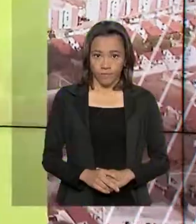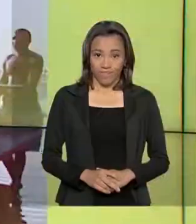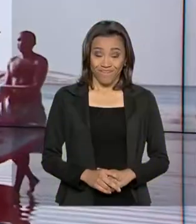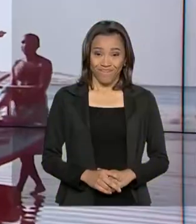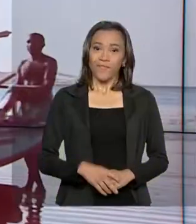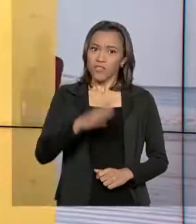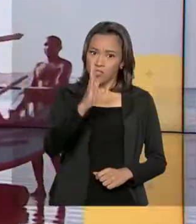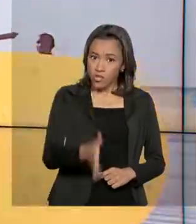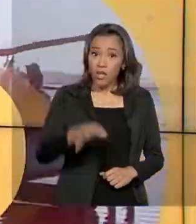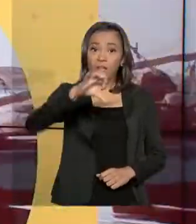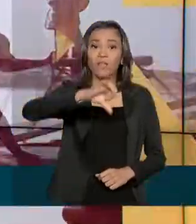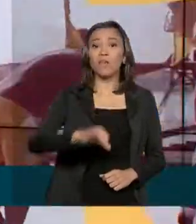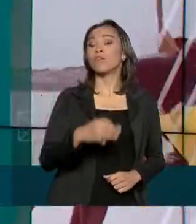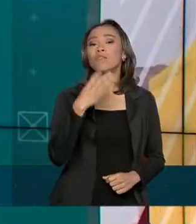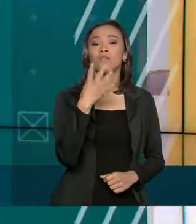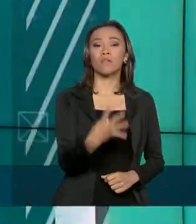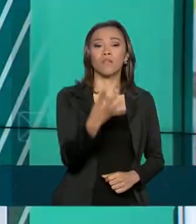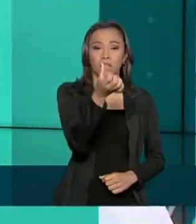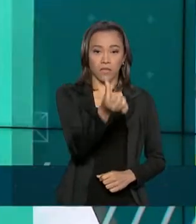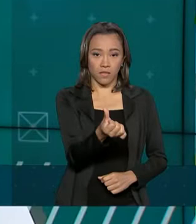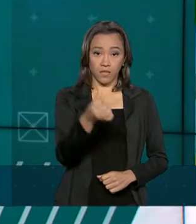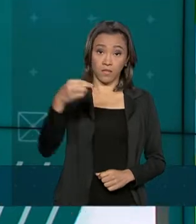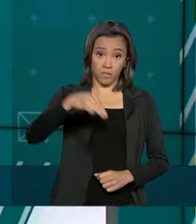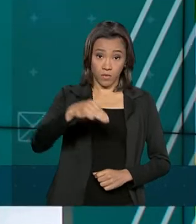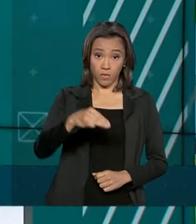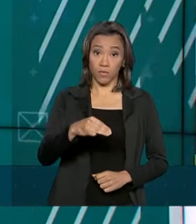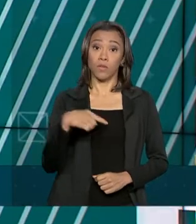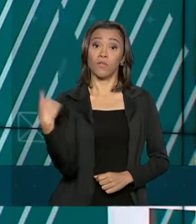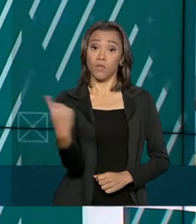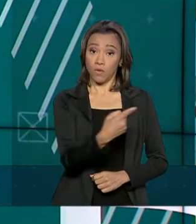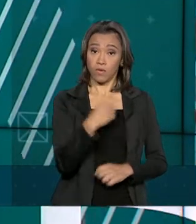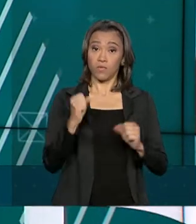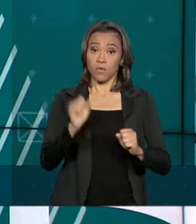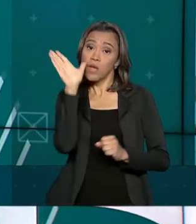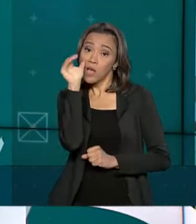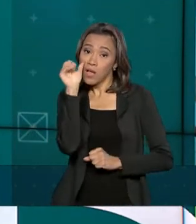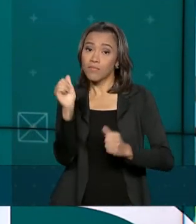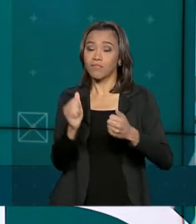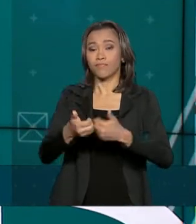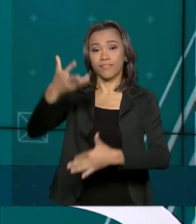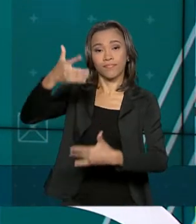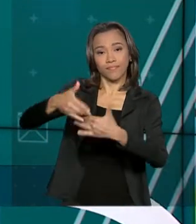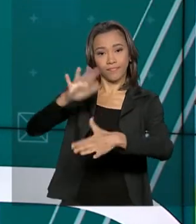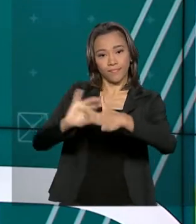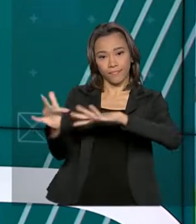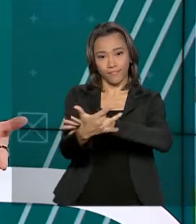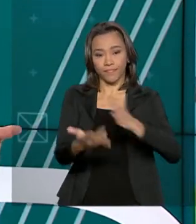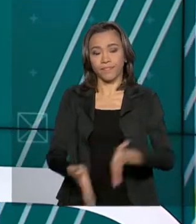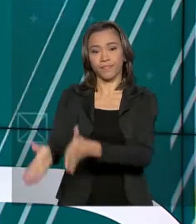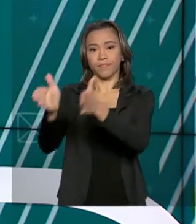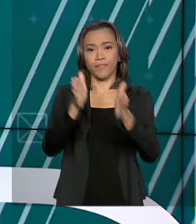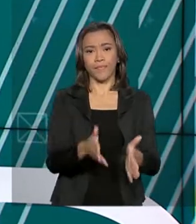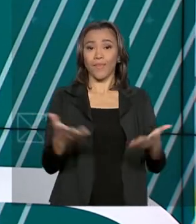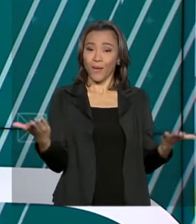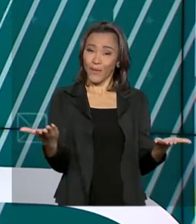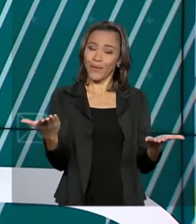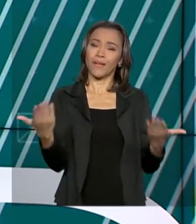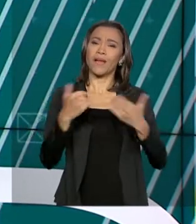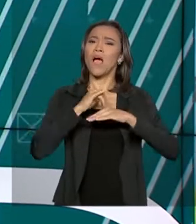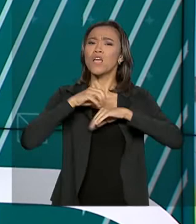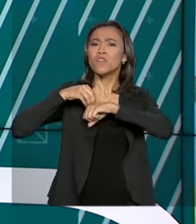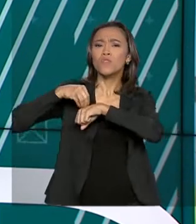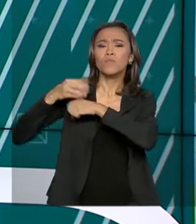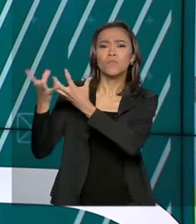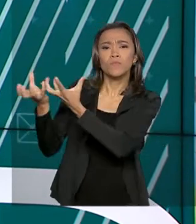São 9 horas e 46 minutos, estamos ao vivo também pelas redes sociais. A gente abre essa edição com a